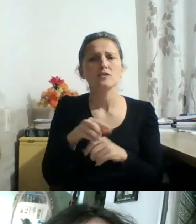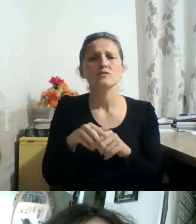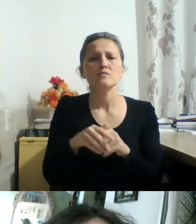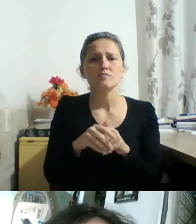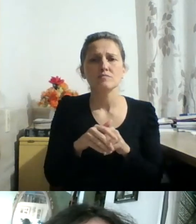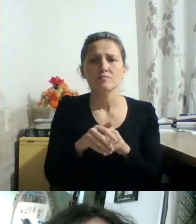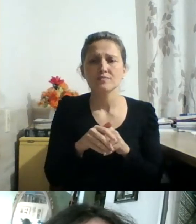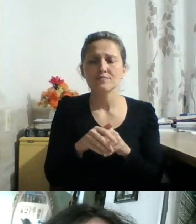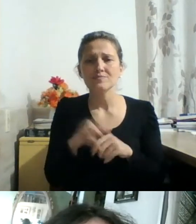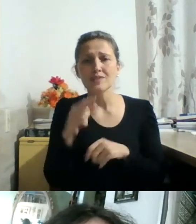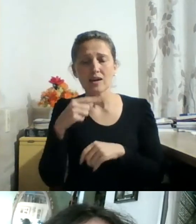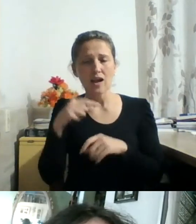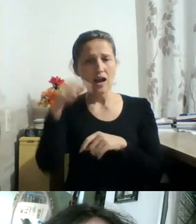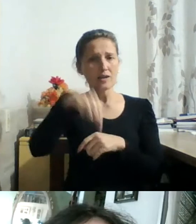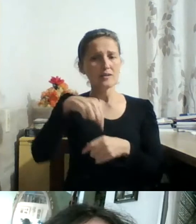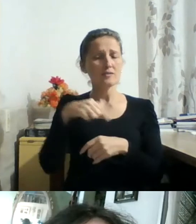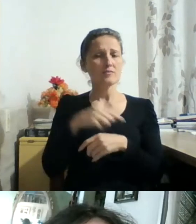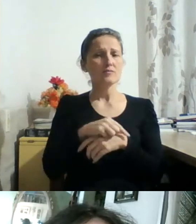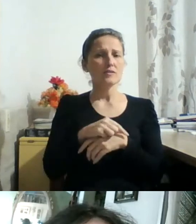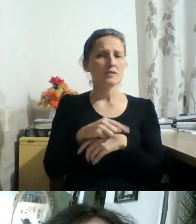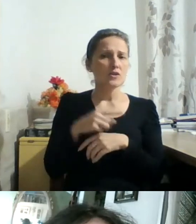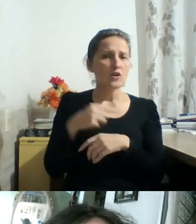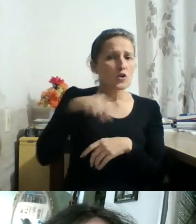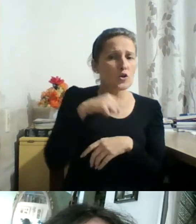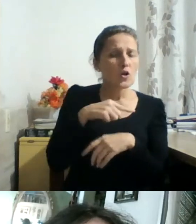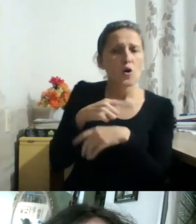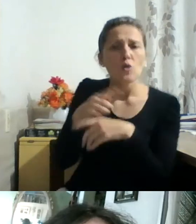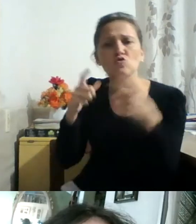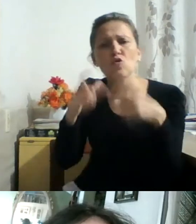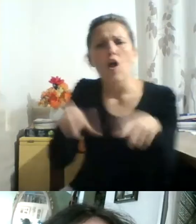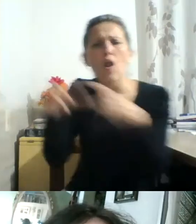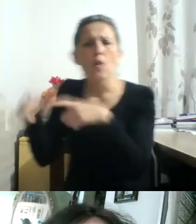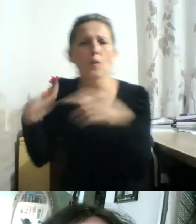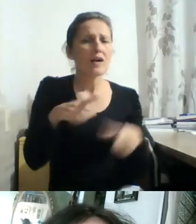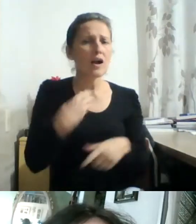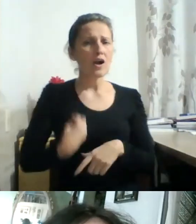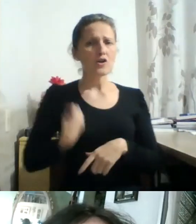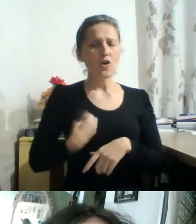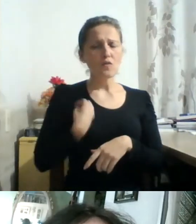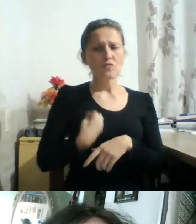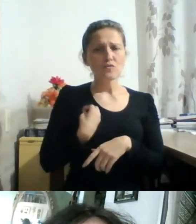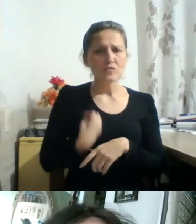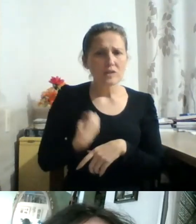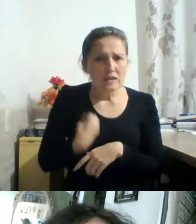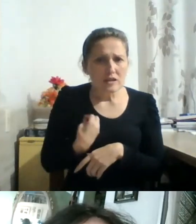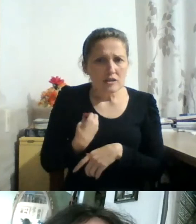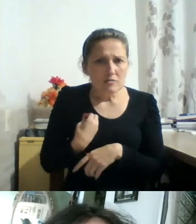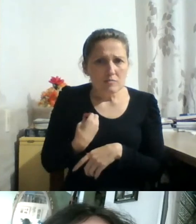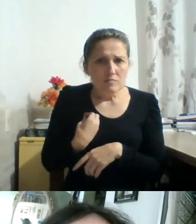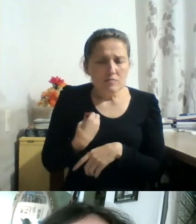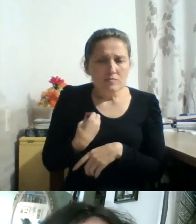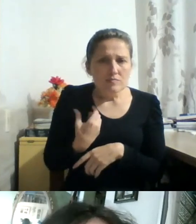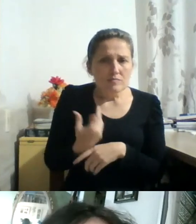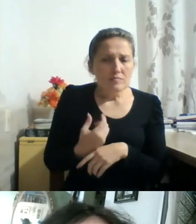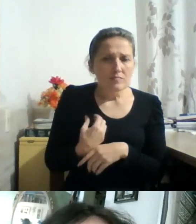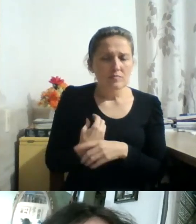e fora do lugar onde nós estamos, de outros lugares, quem sabe de lugares imaginários também,